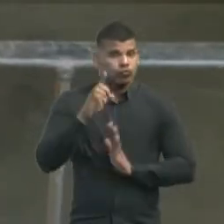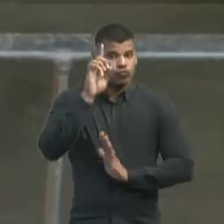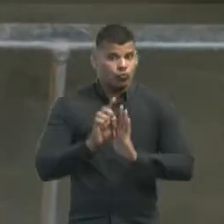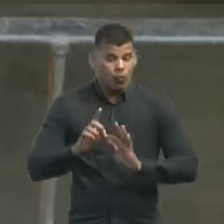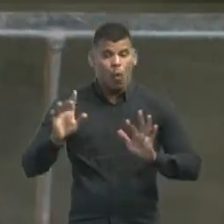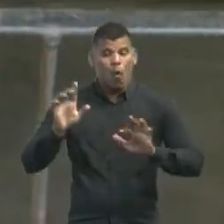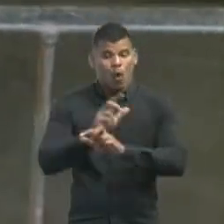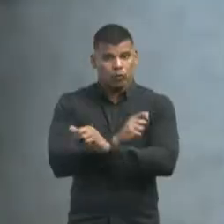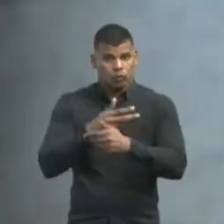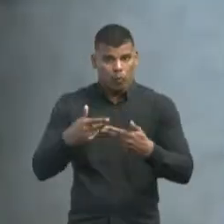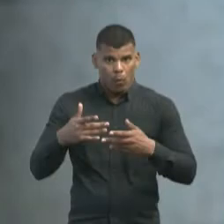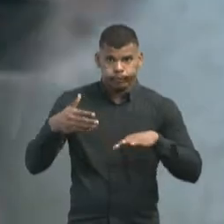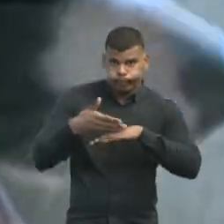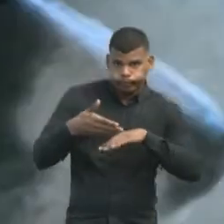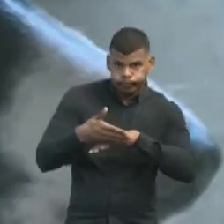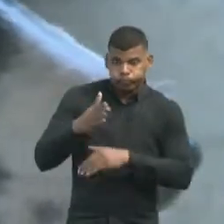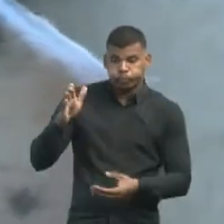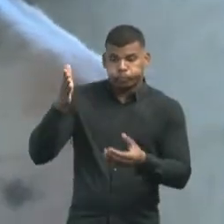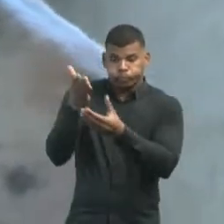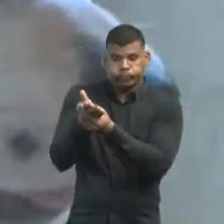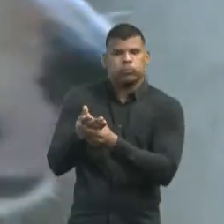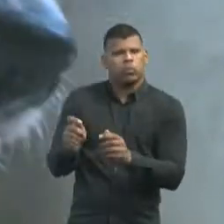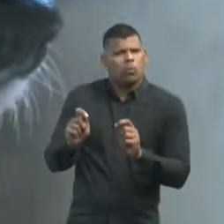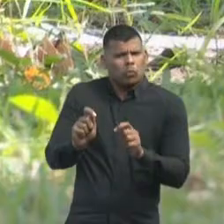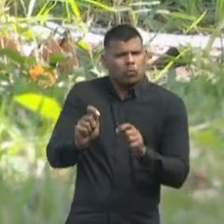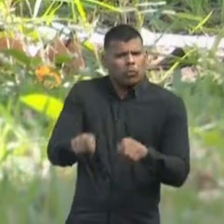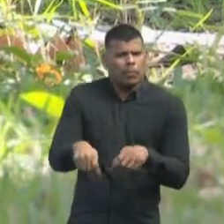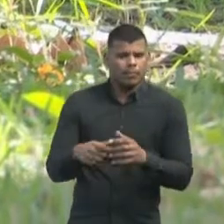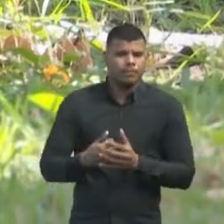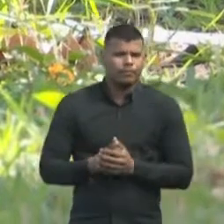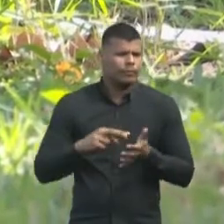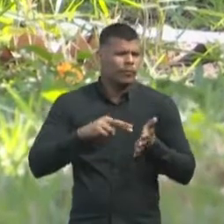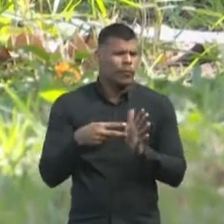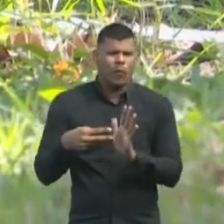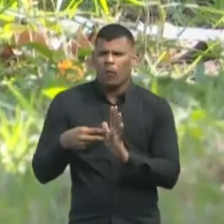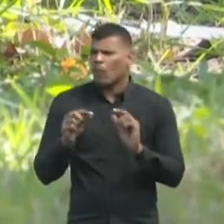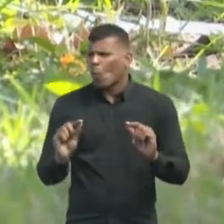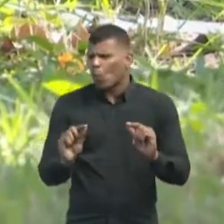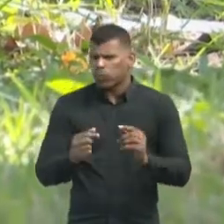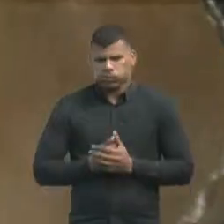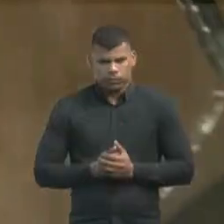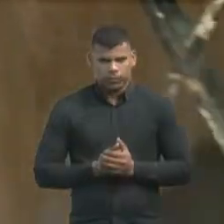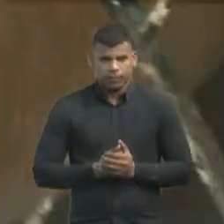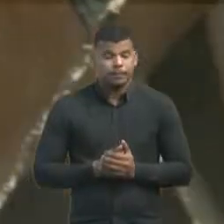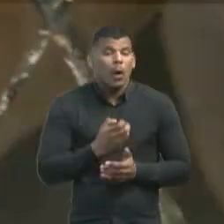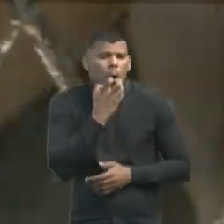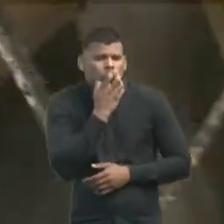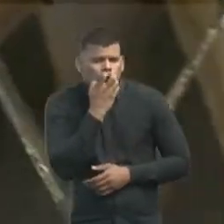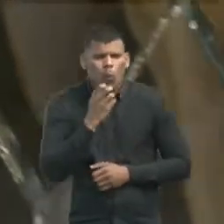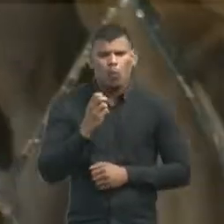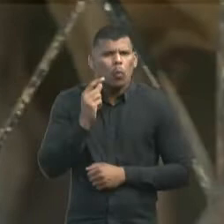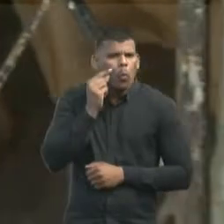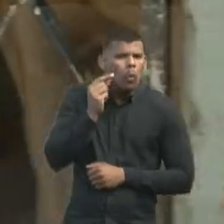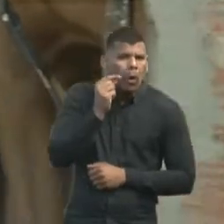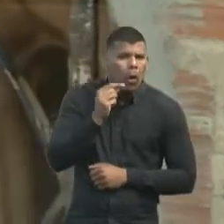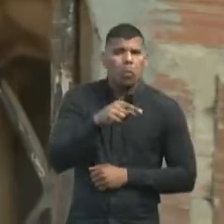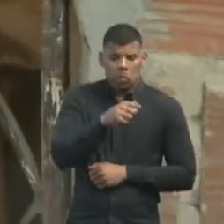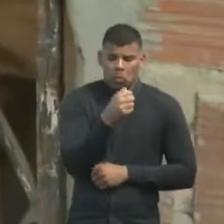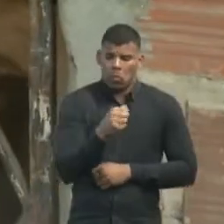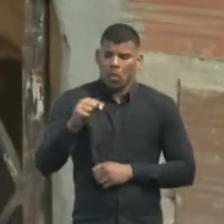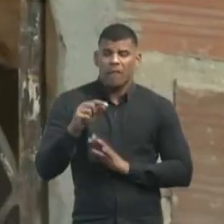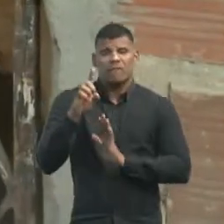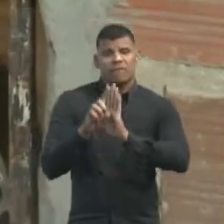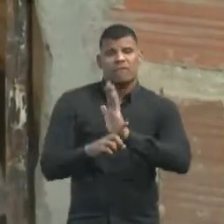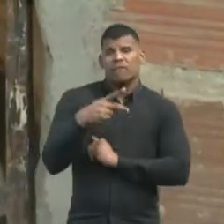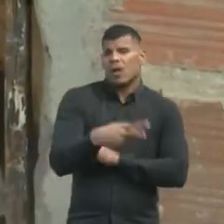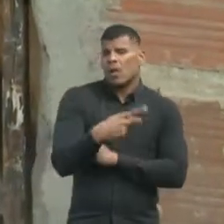autores de uma ação. O que significa que cães, gatos e outros animais podem defender seus próprios direitos,